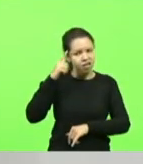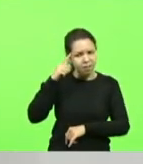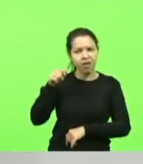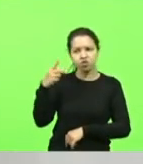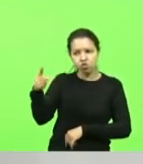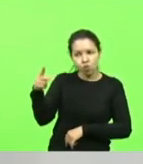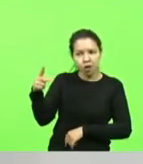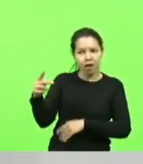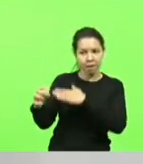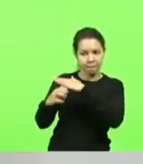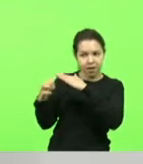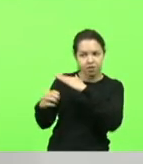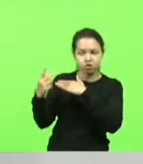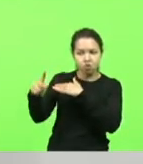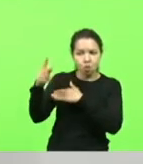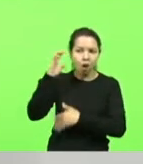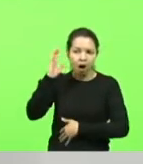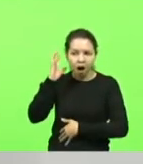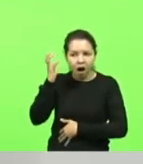empresa, a tua emissora,